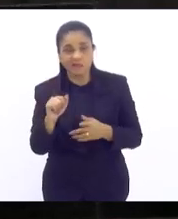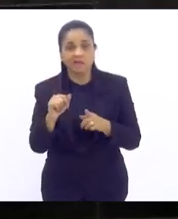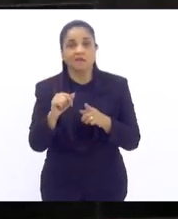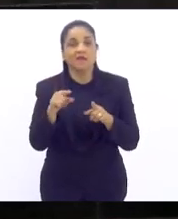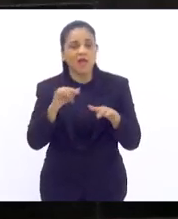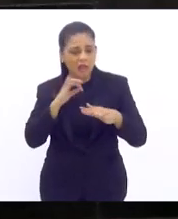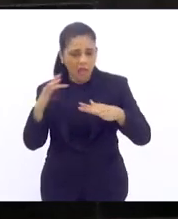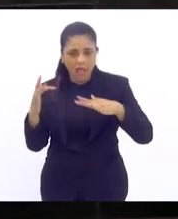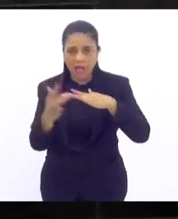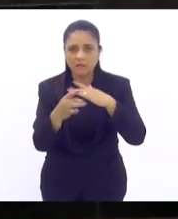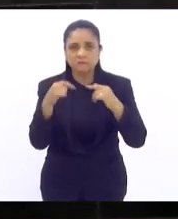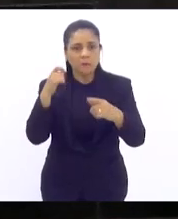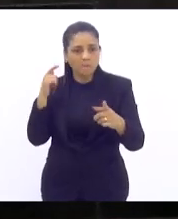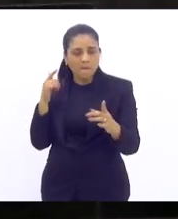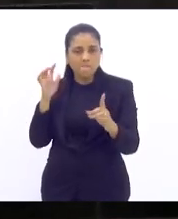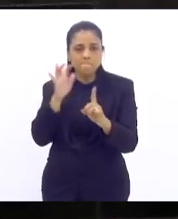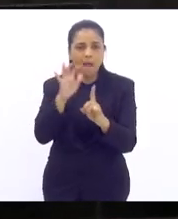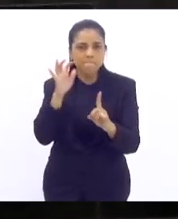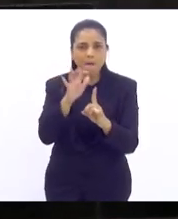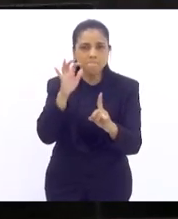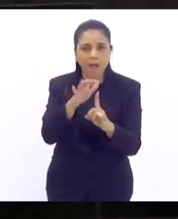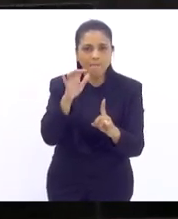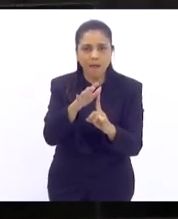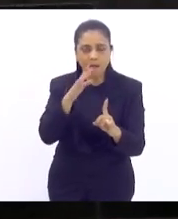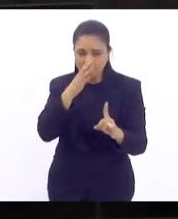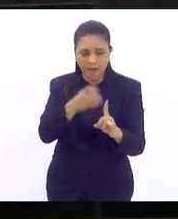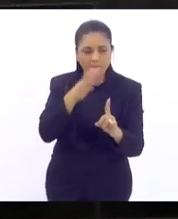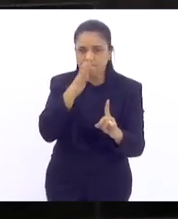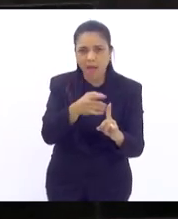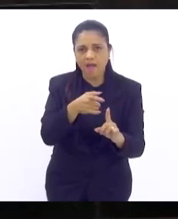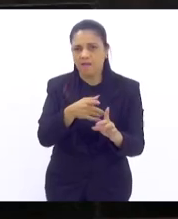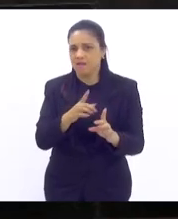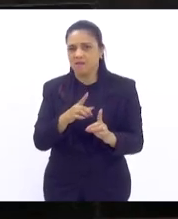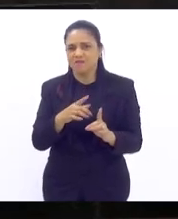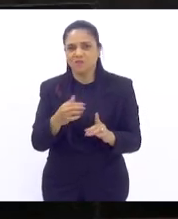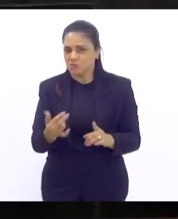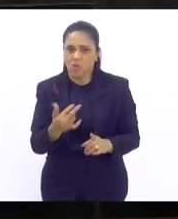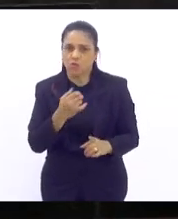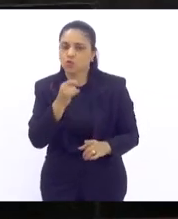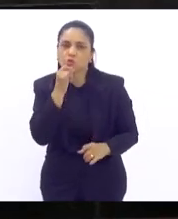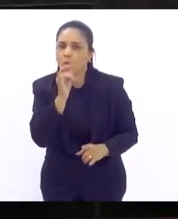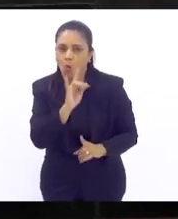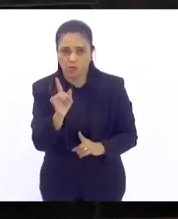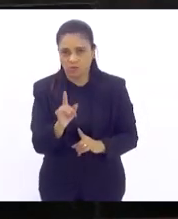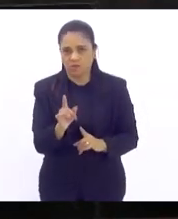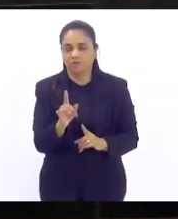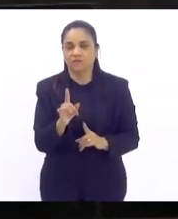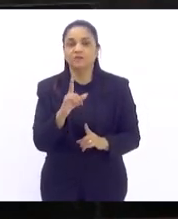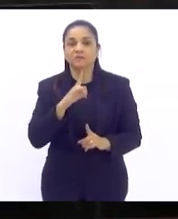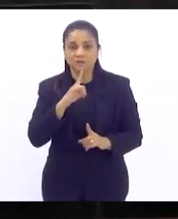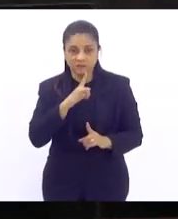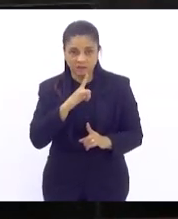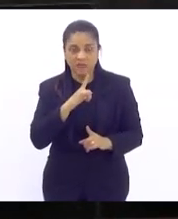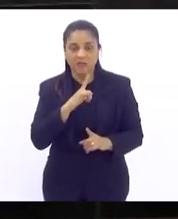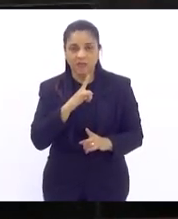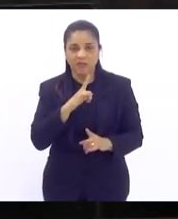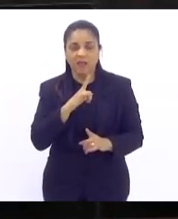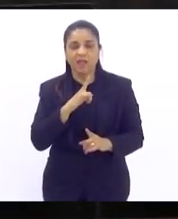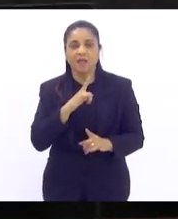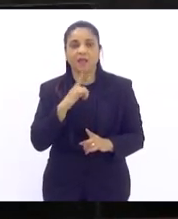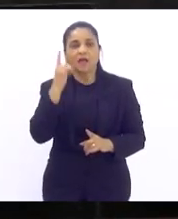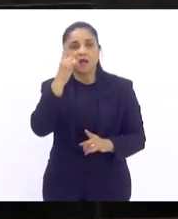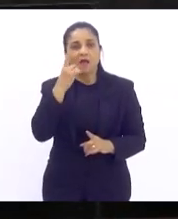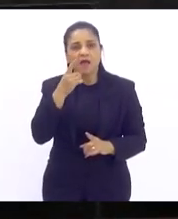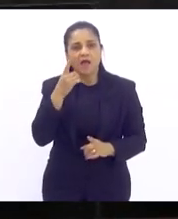sociais. E eu tenho certeza que isso não é à toa, não é um acaso. A gente tem a ex